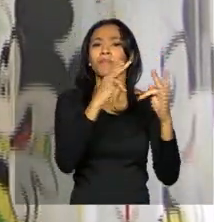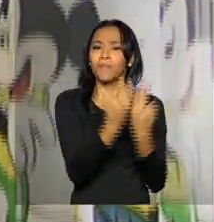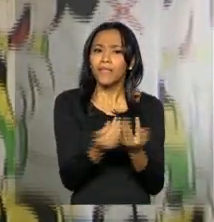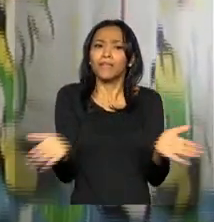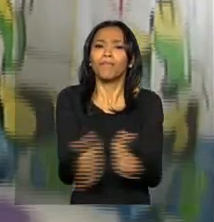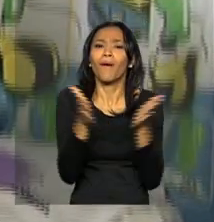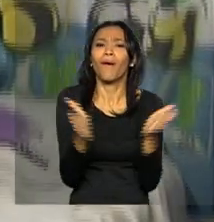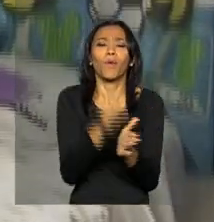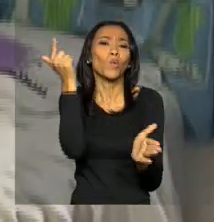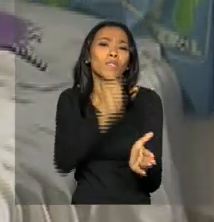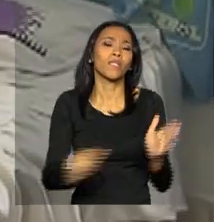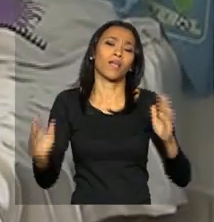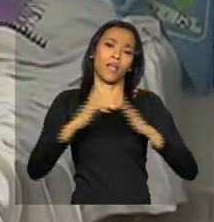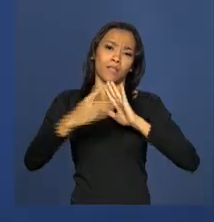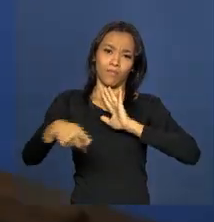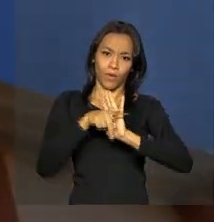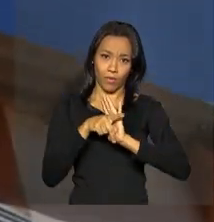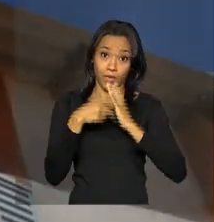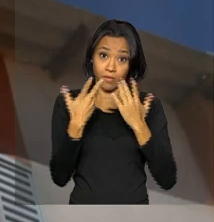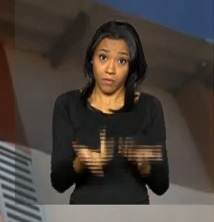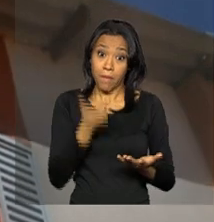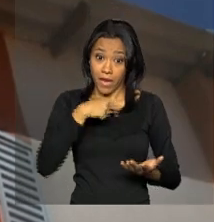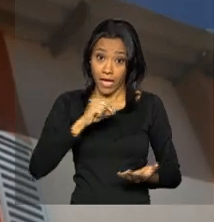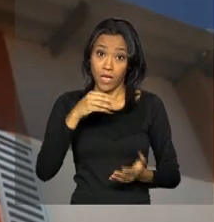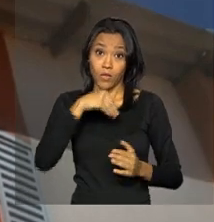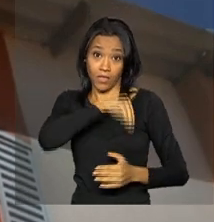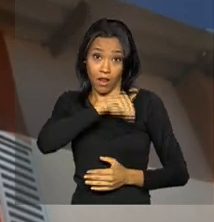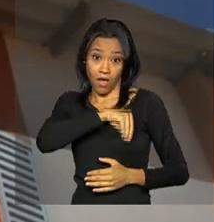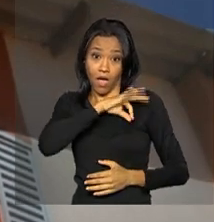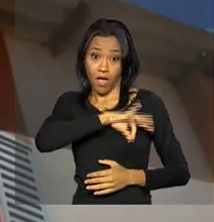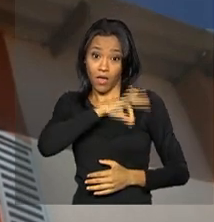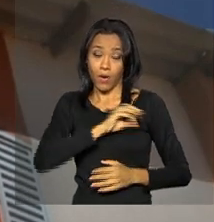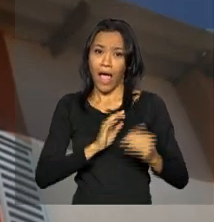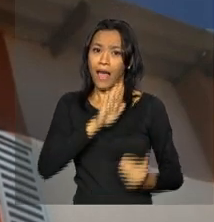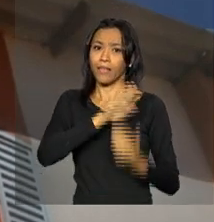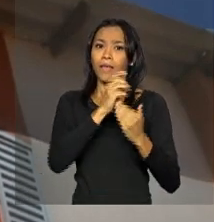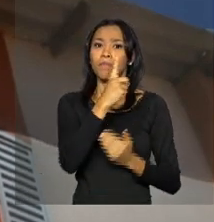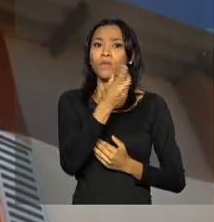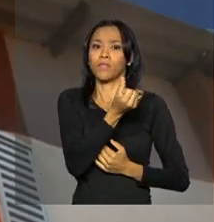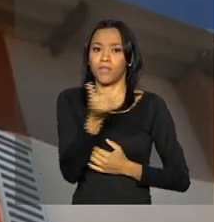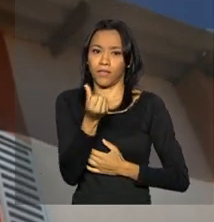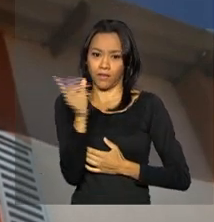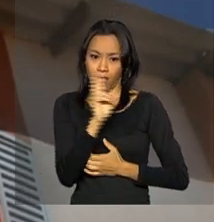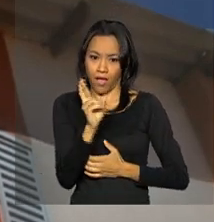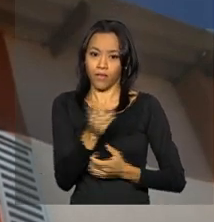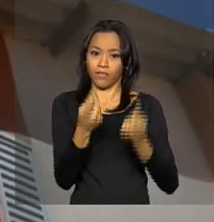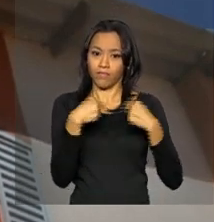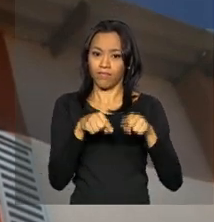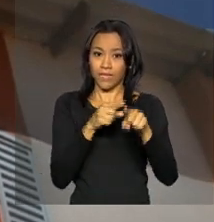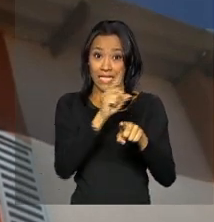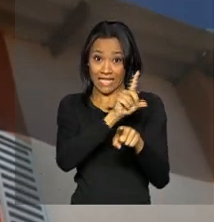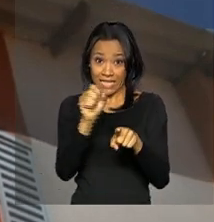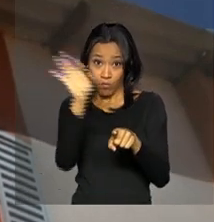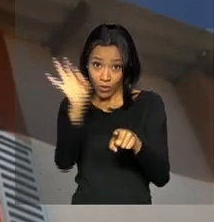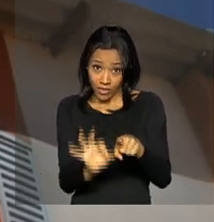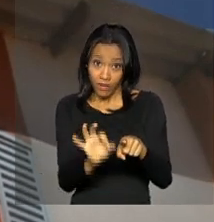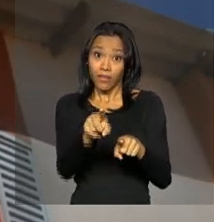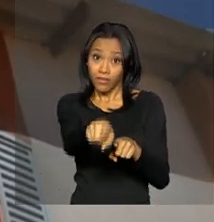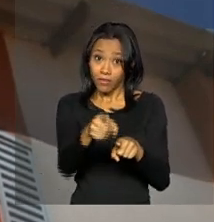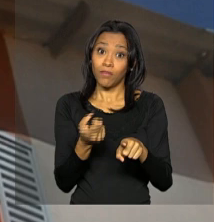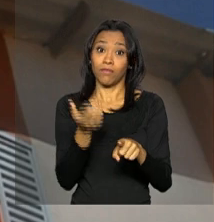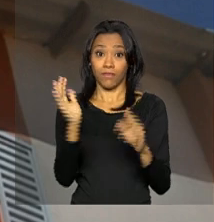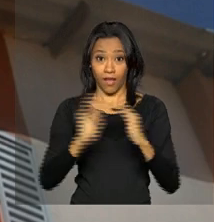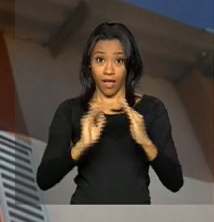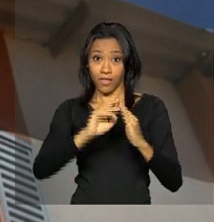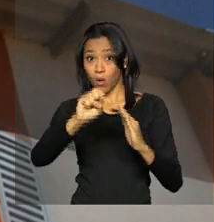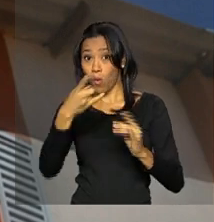tenham acesso à casa própria. Para quem ganha até R$.600, o programa subsidia 100% da aquisição da